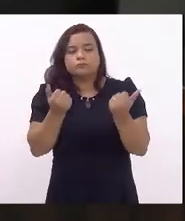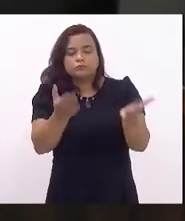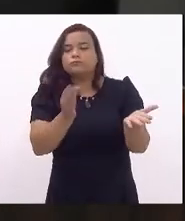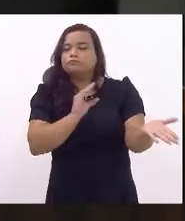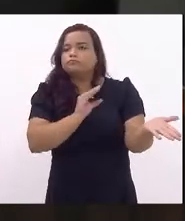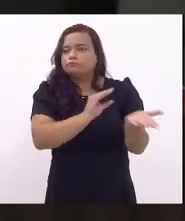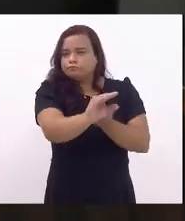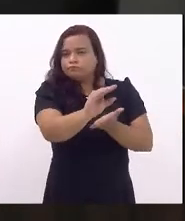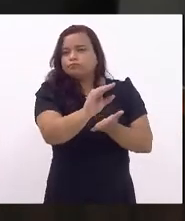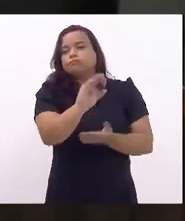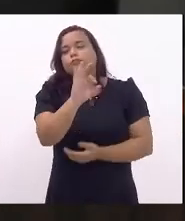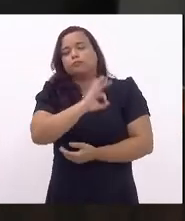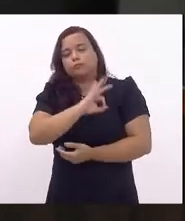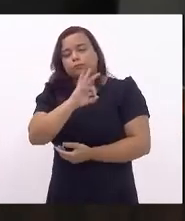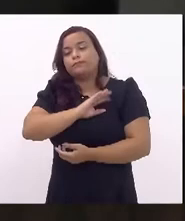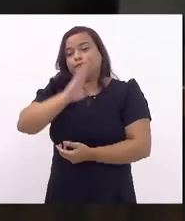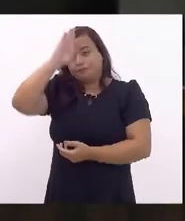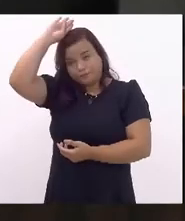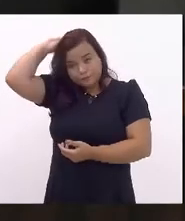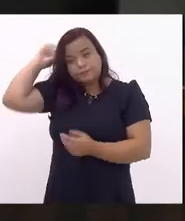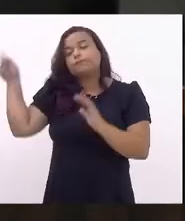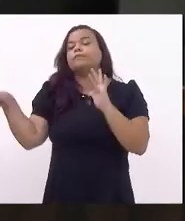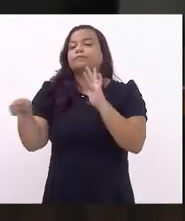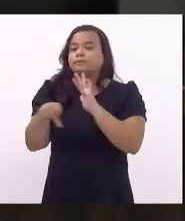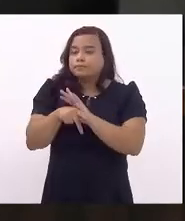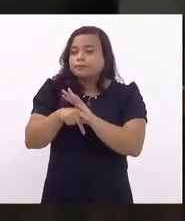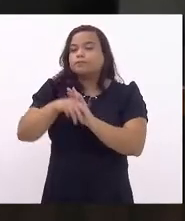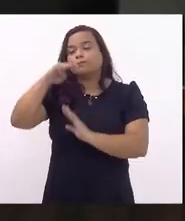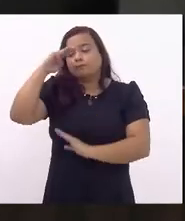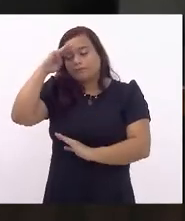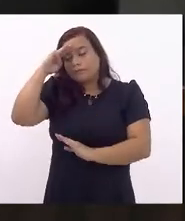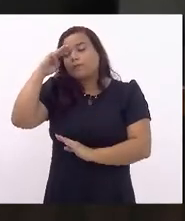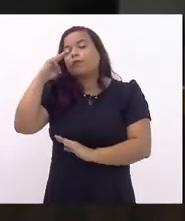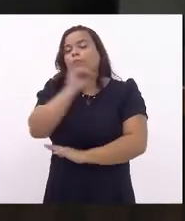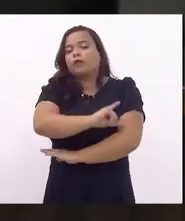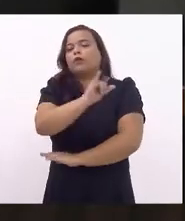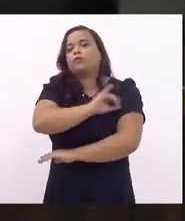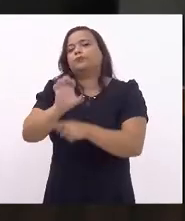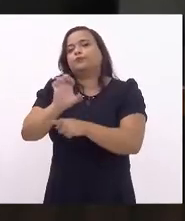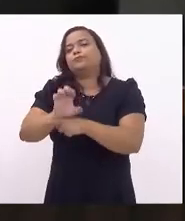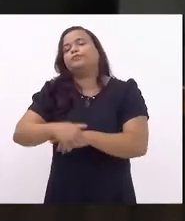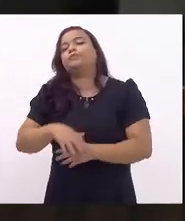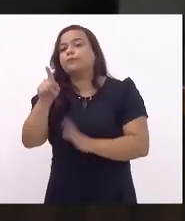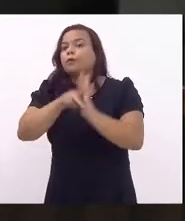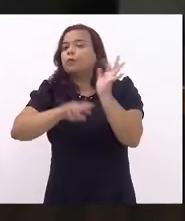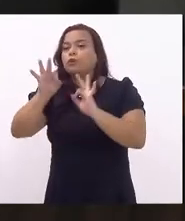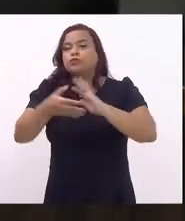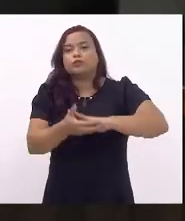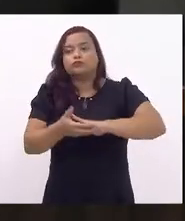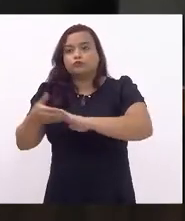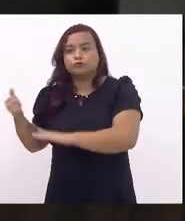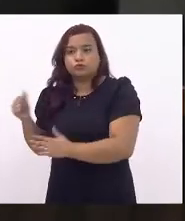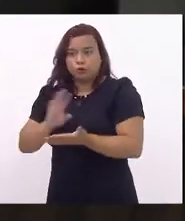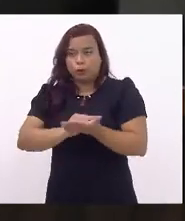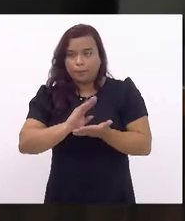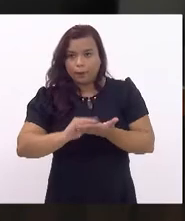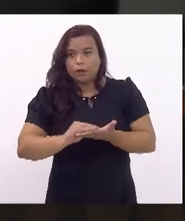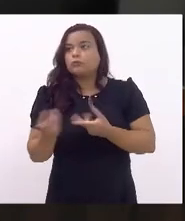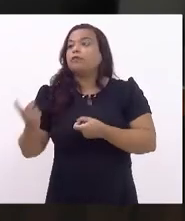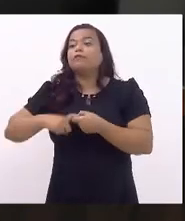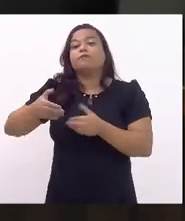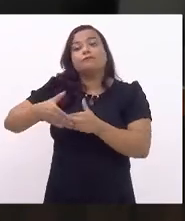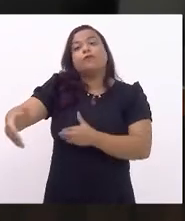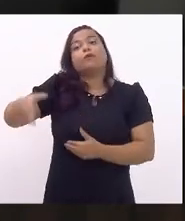bombeiros militares do Estado do Rio de Janeiro. Esse projeto está retirado de pauta, volta para a próxima